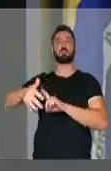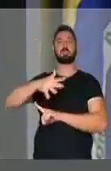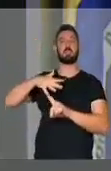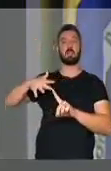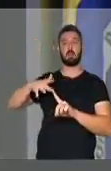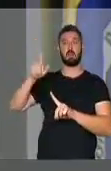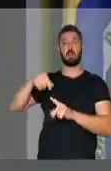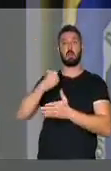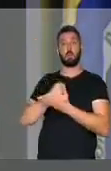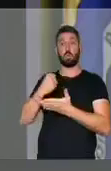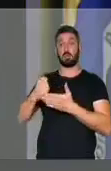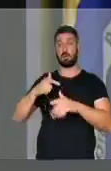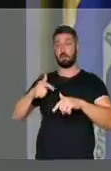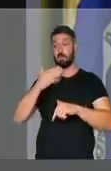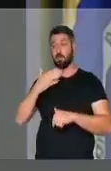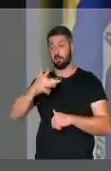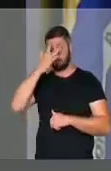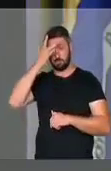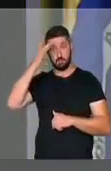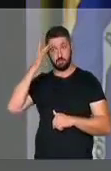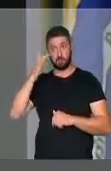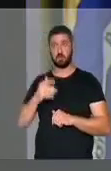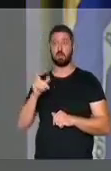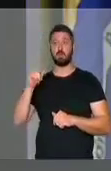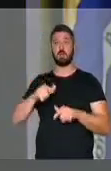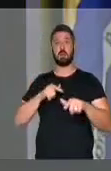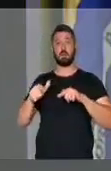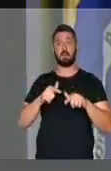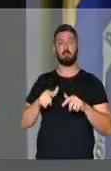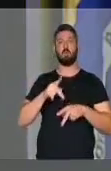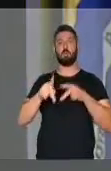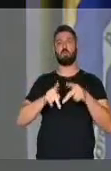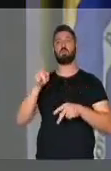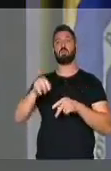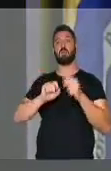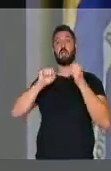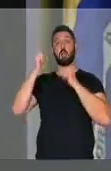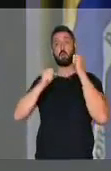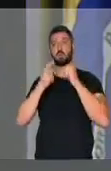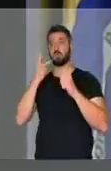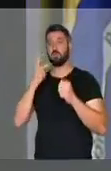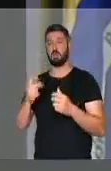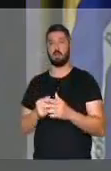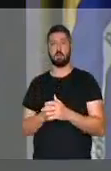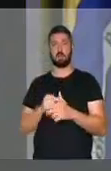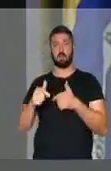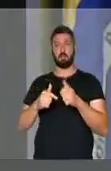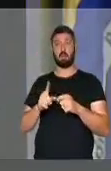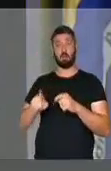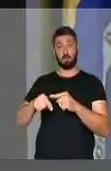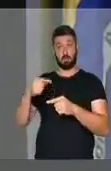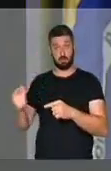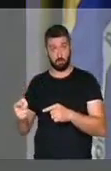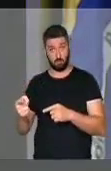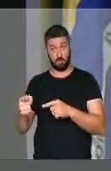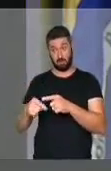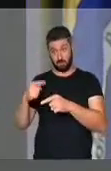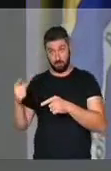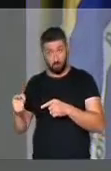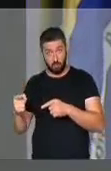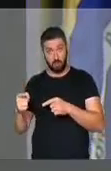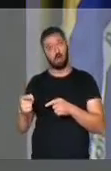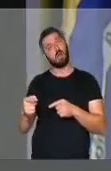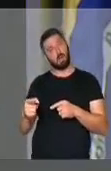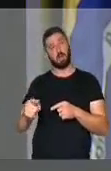social. É emprego para as pessoas. É gente trabalhando. É indústria trabalhando. E depois disso, depois